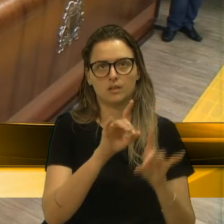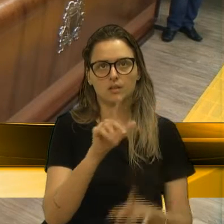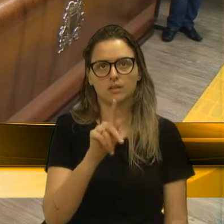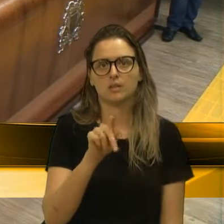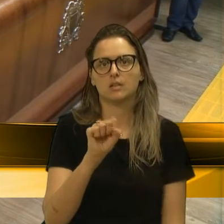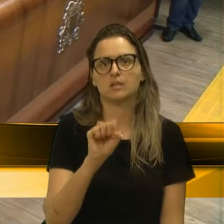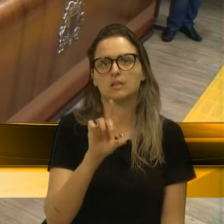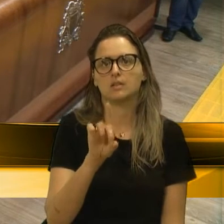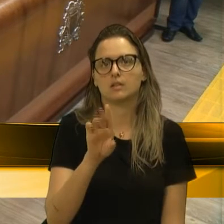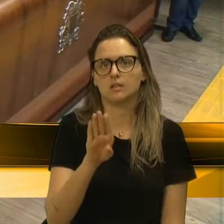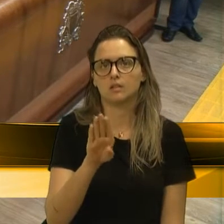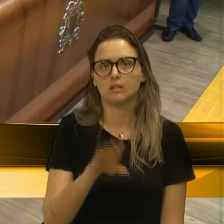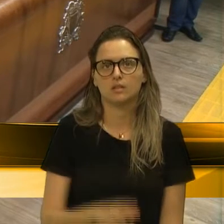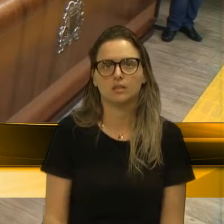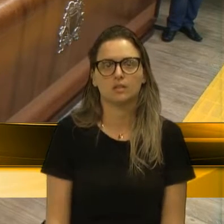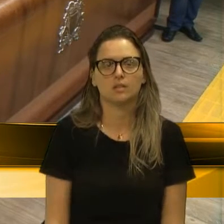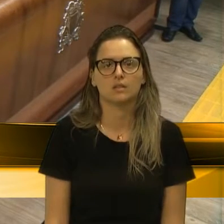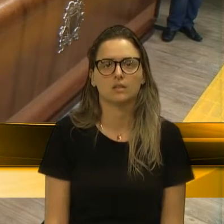PSDB.